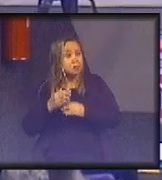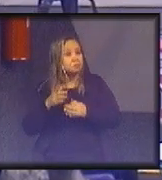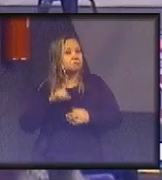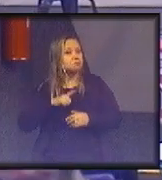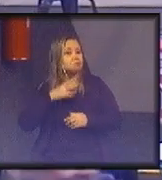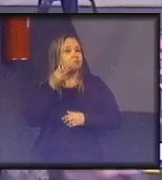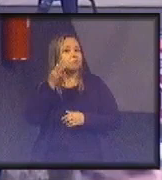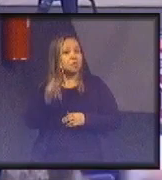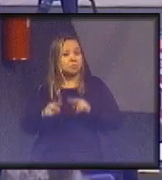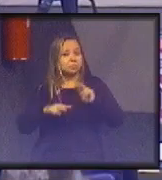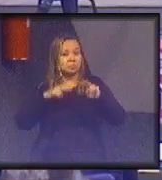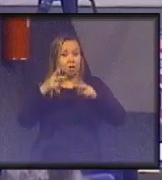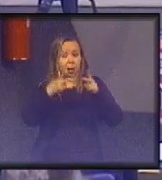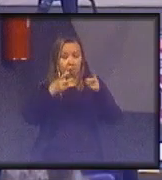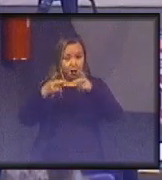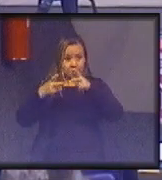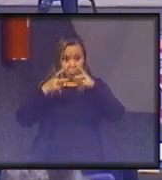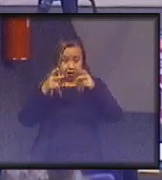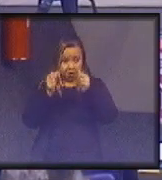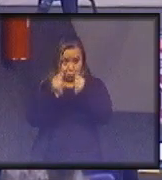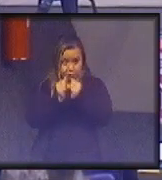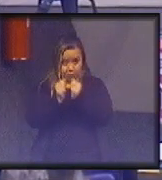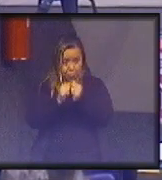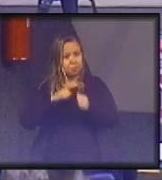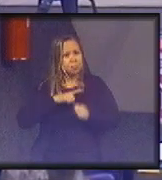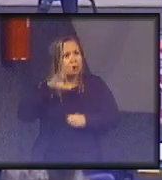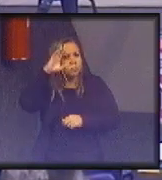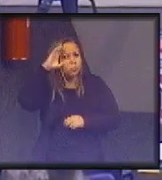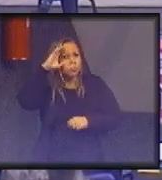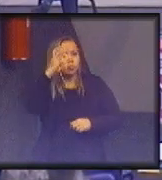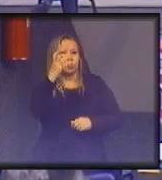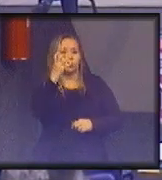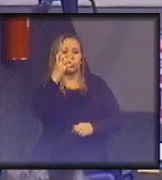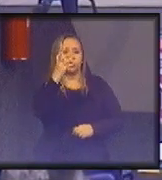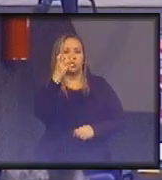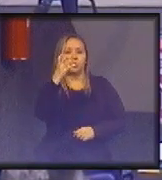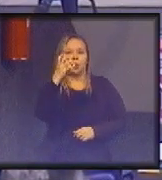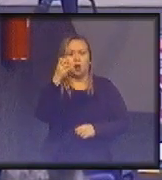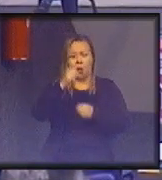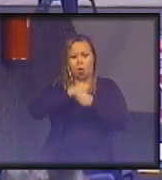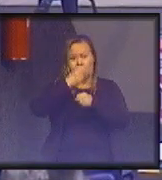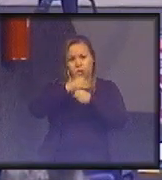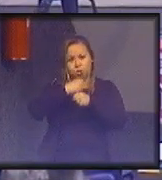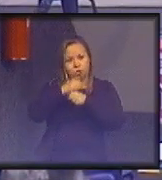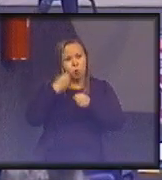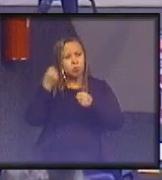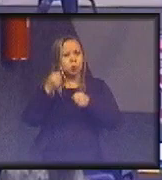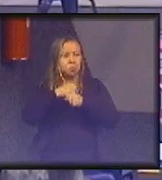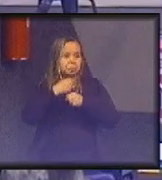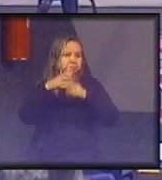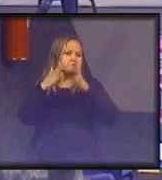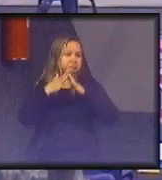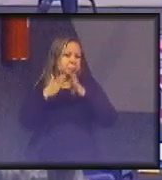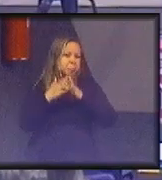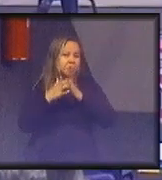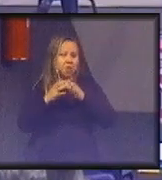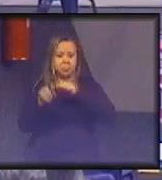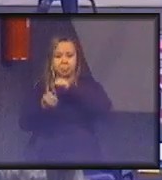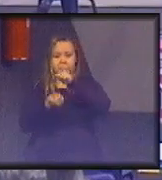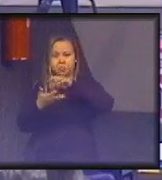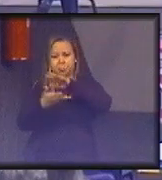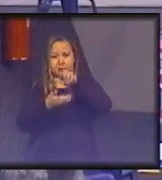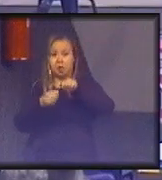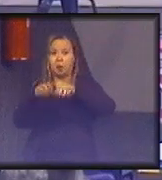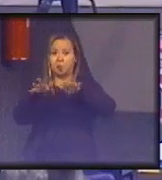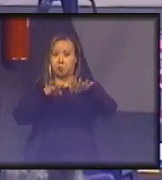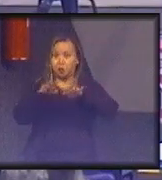olhado mais de perto. E, portanto, ter soluções de construção sustentável é importante. Mobilidade, o Nelson